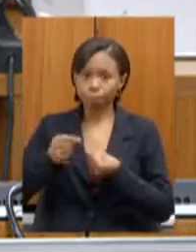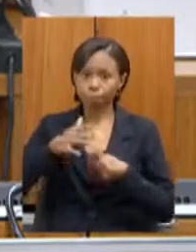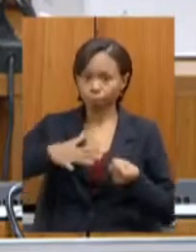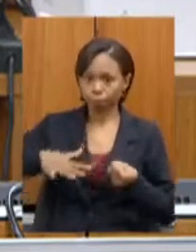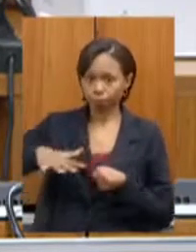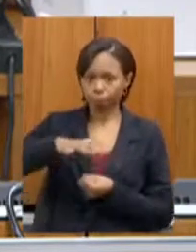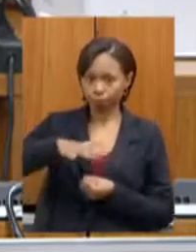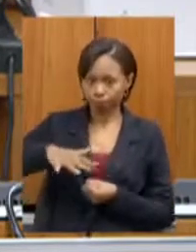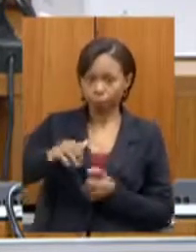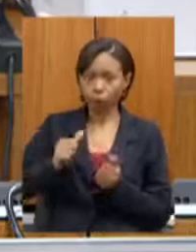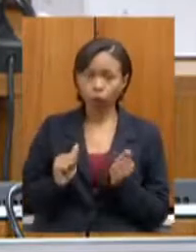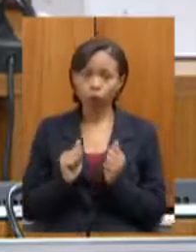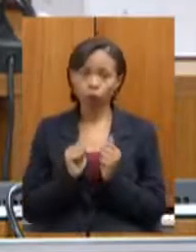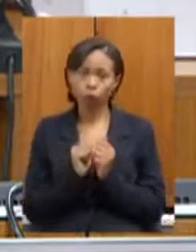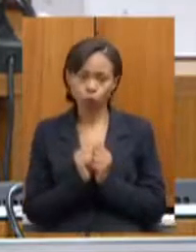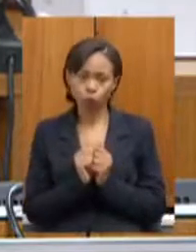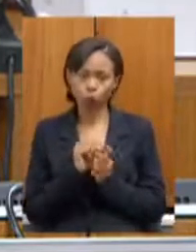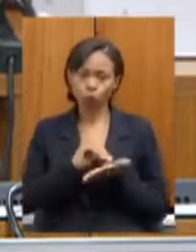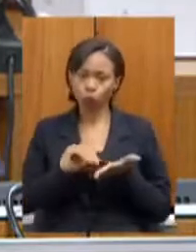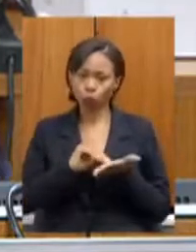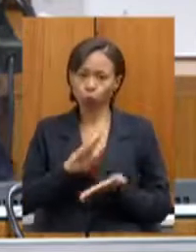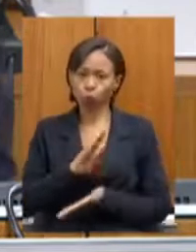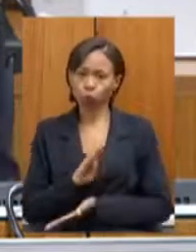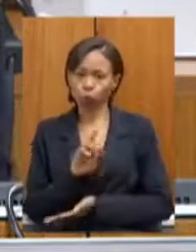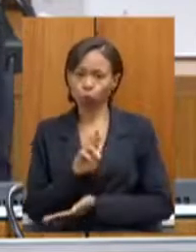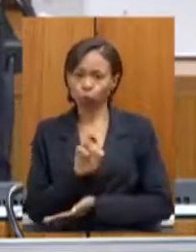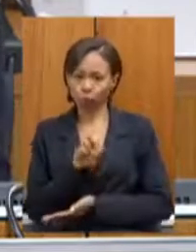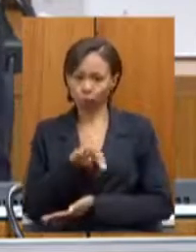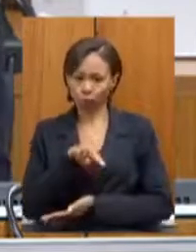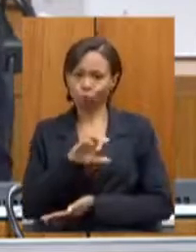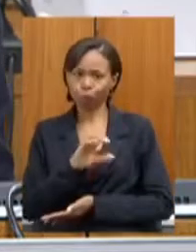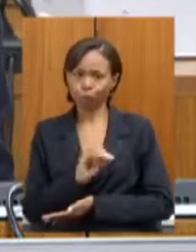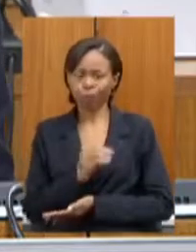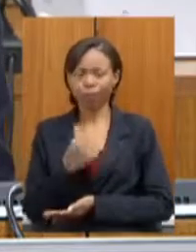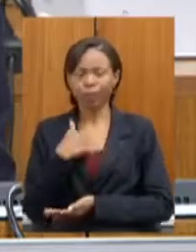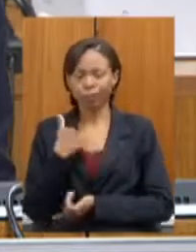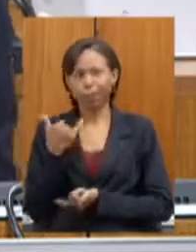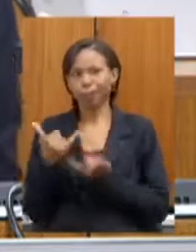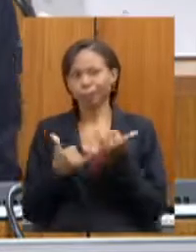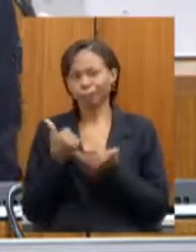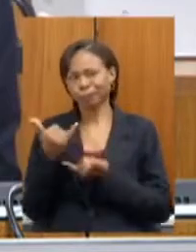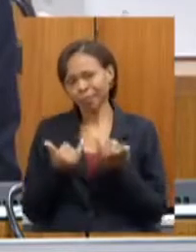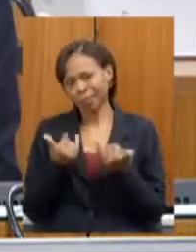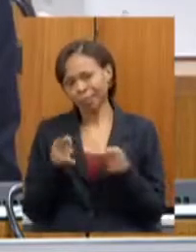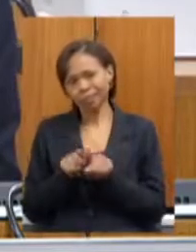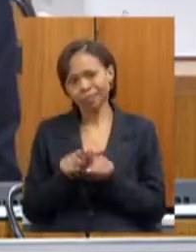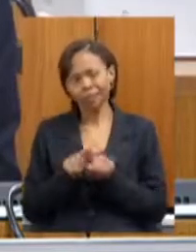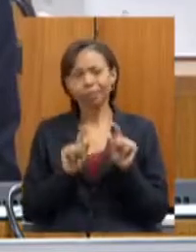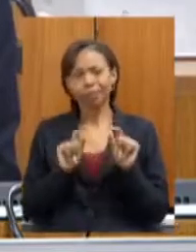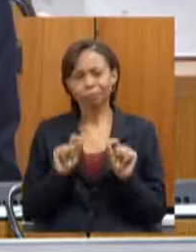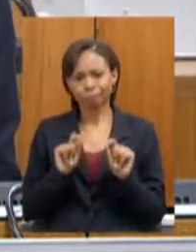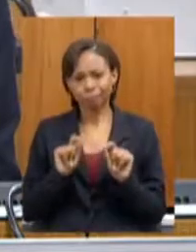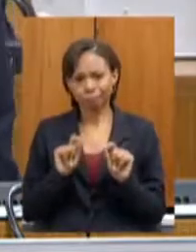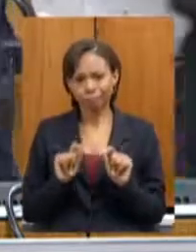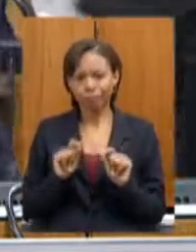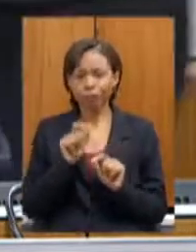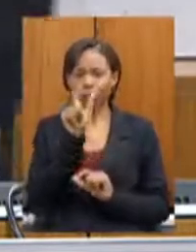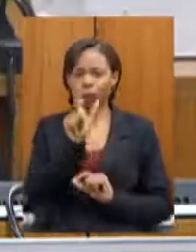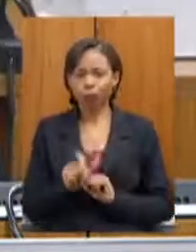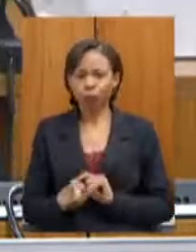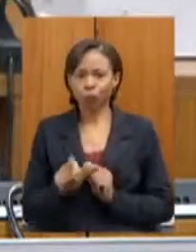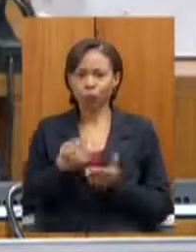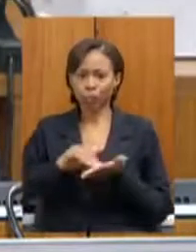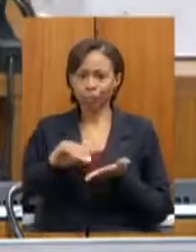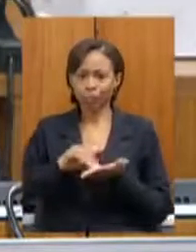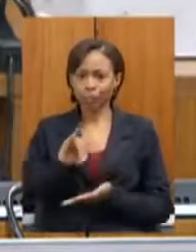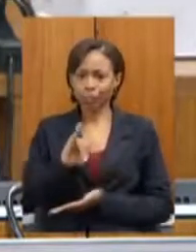juntamente com o nosso subsecretário Breno, e eu costumo brincar também que o secretário Igor não